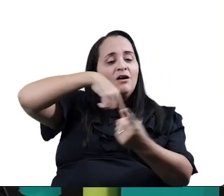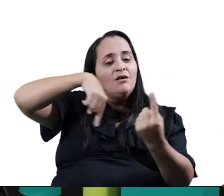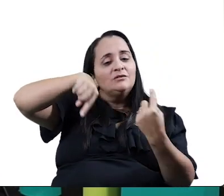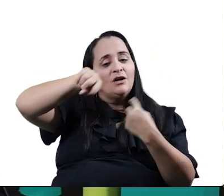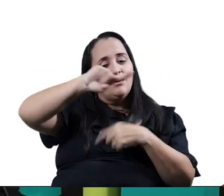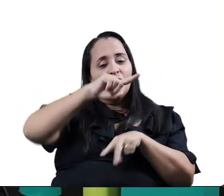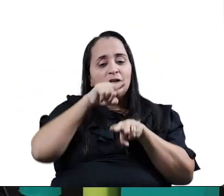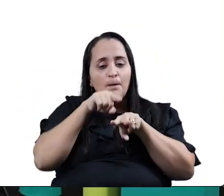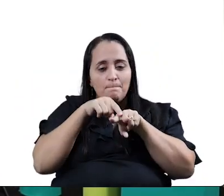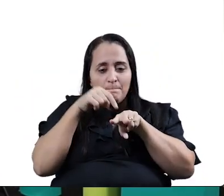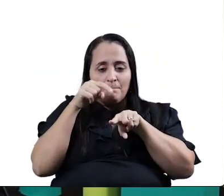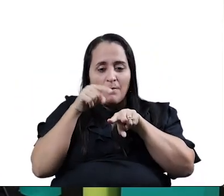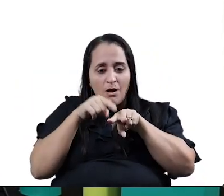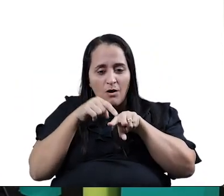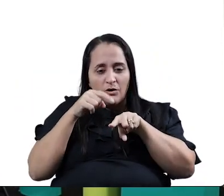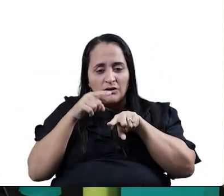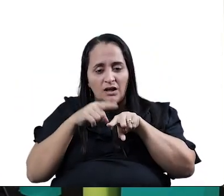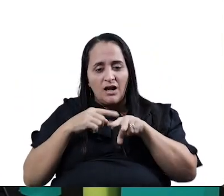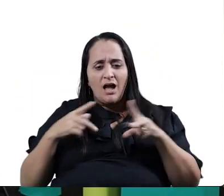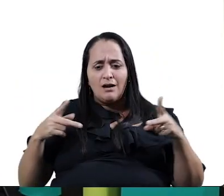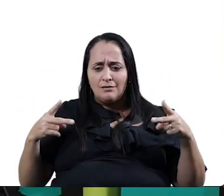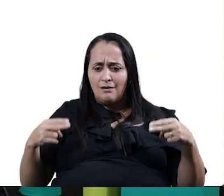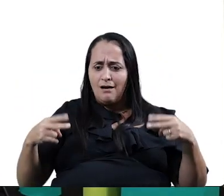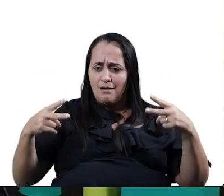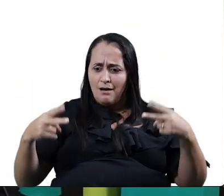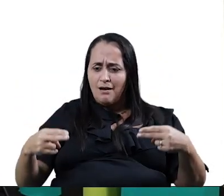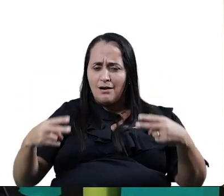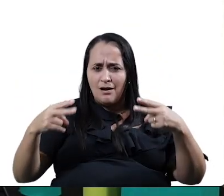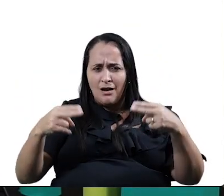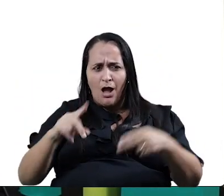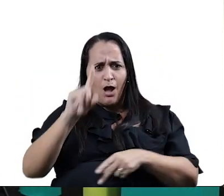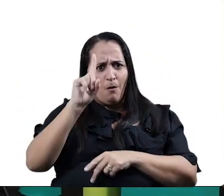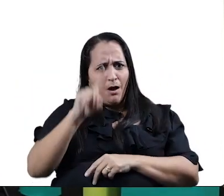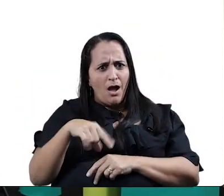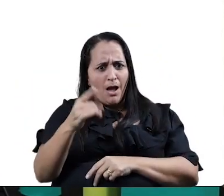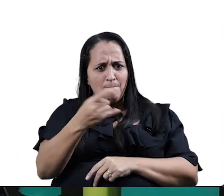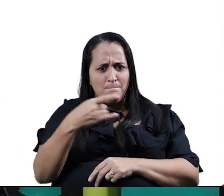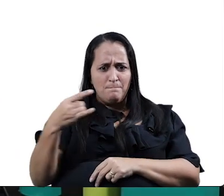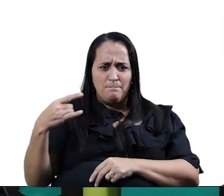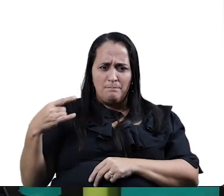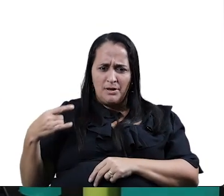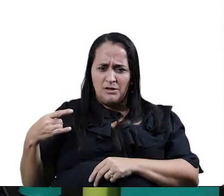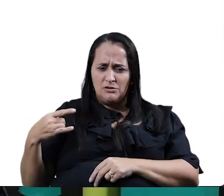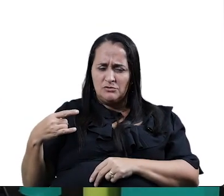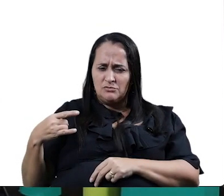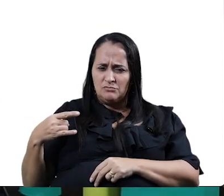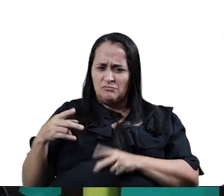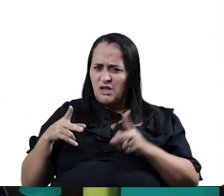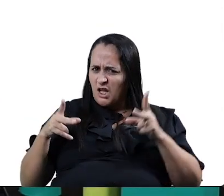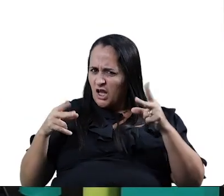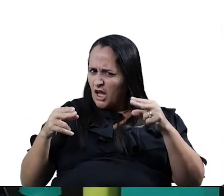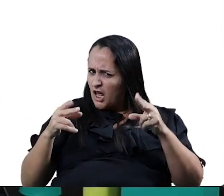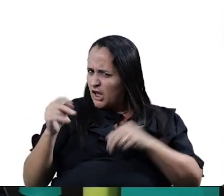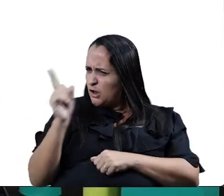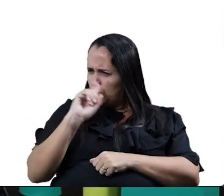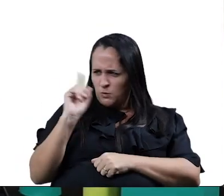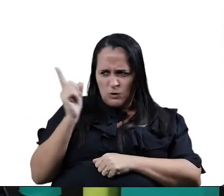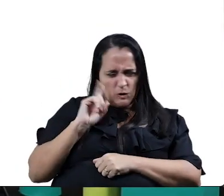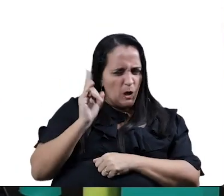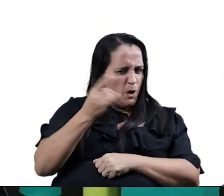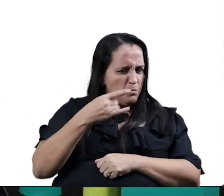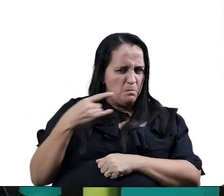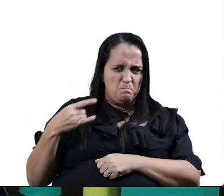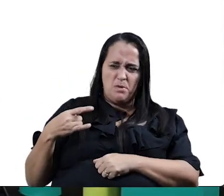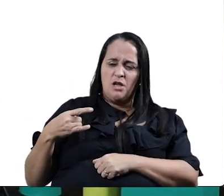pé, pé. Roda, roda, roda. Caranguejo, peixe. Caranguejo não é